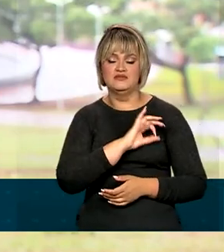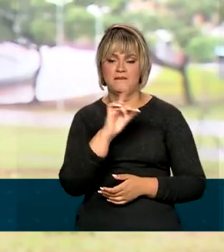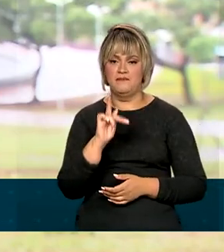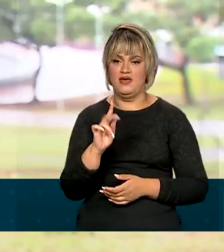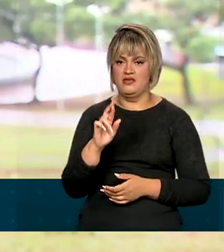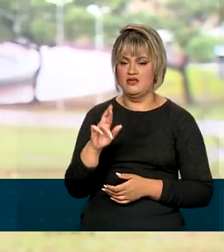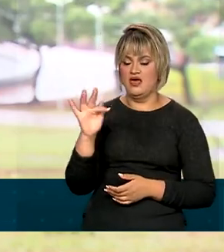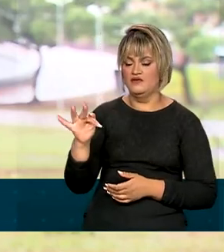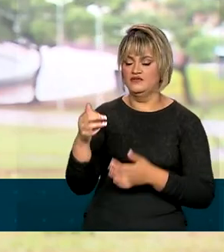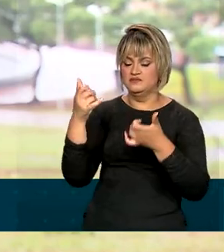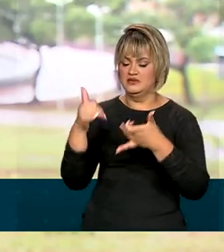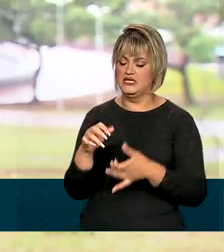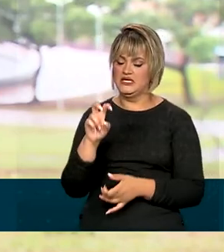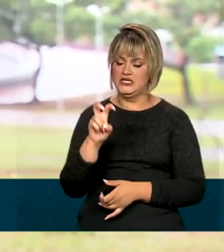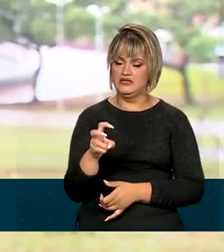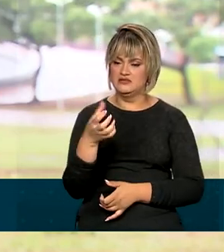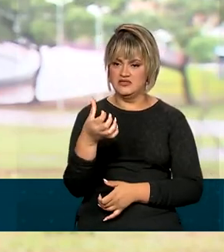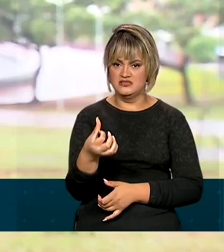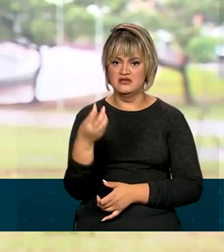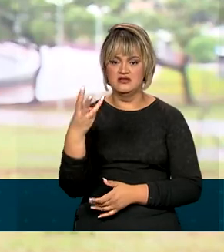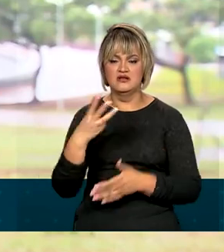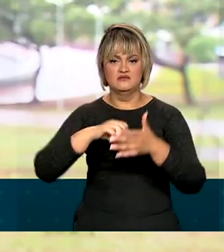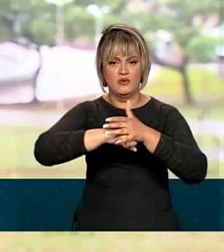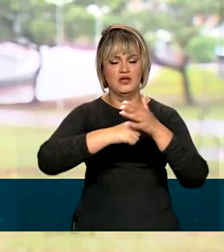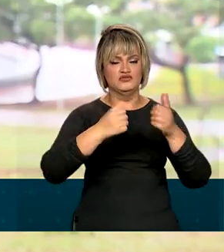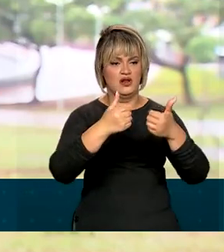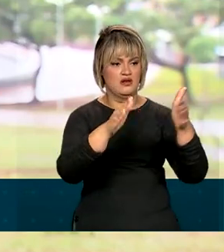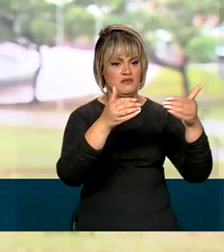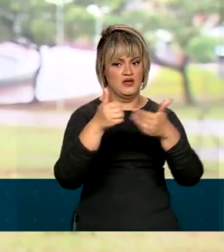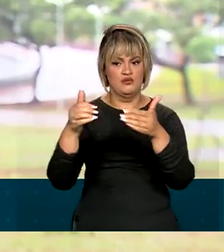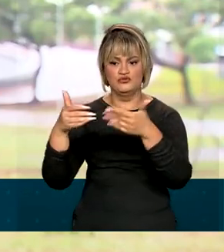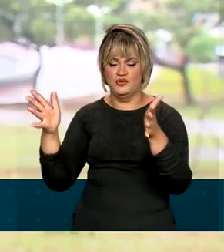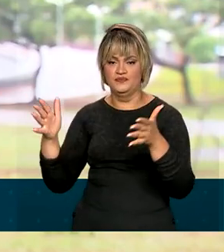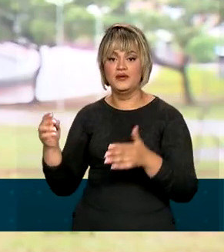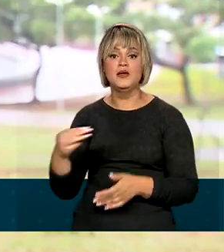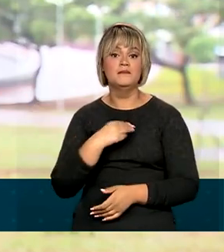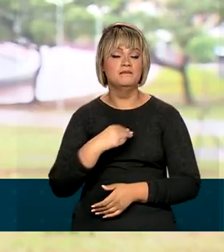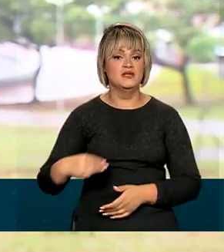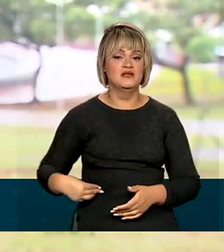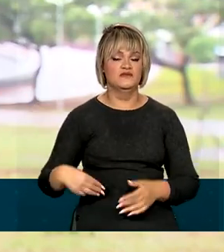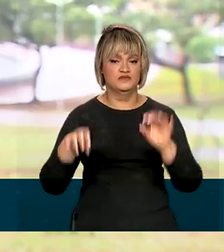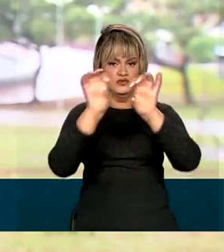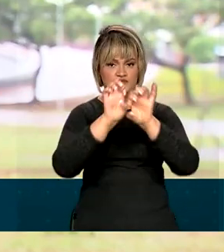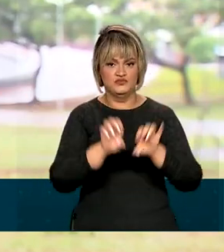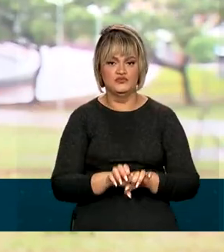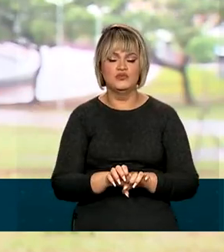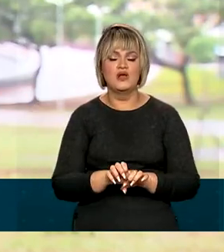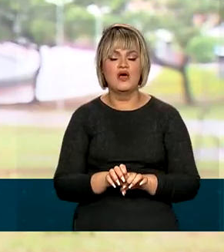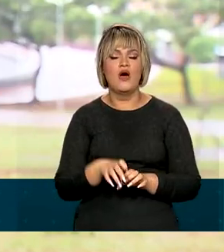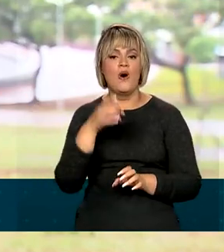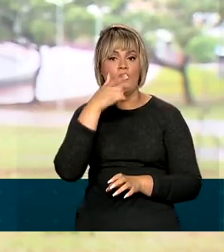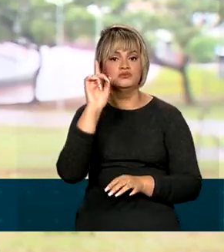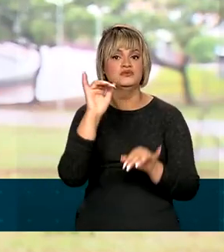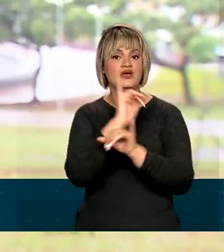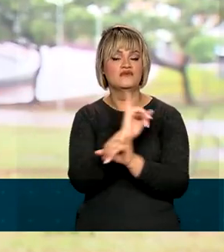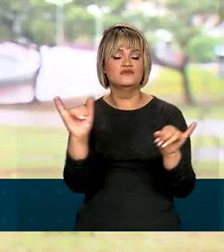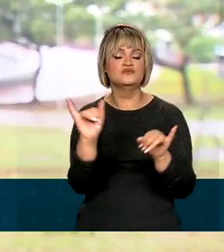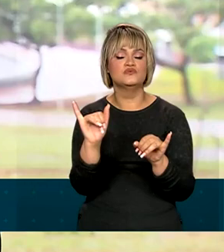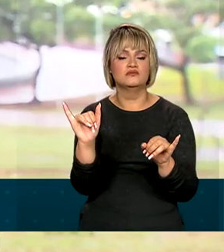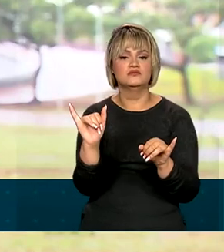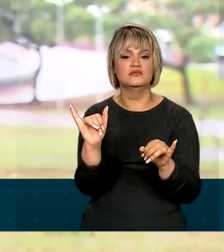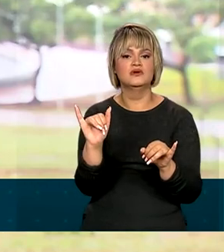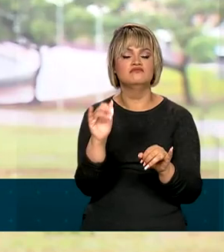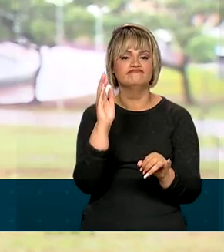563 bloqueios já foram desfeitos. E o ministro da Infraestrutura, Marcelo Sampaio, ele divulgou ontem uma nota em que ele se